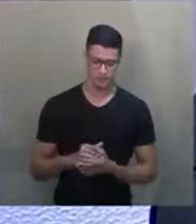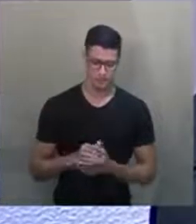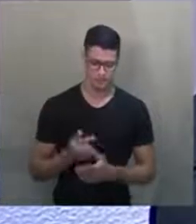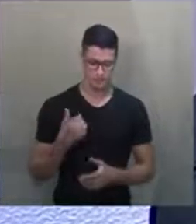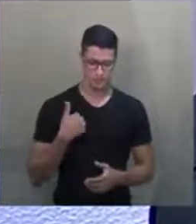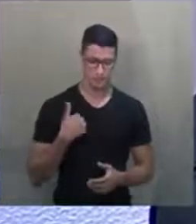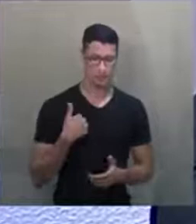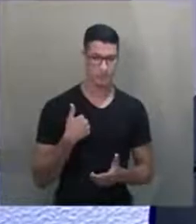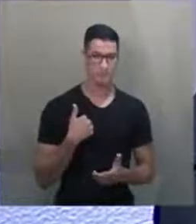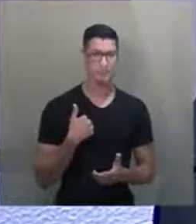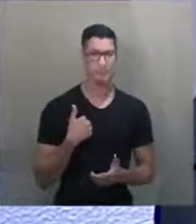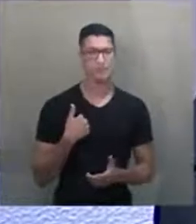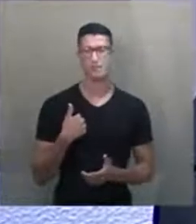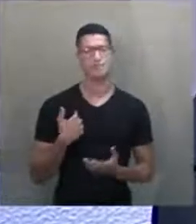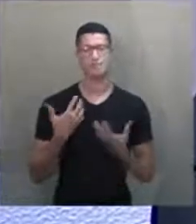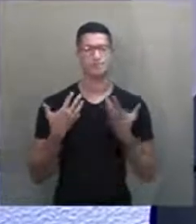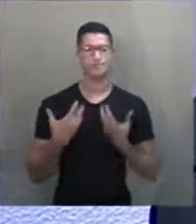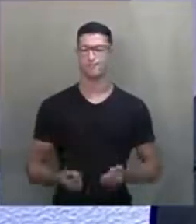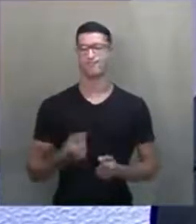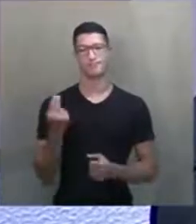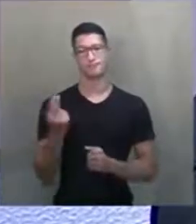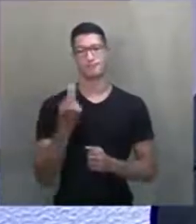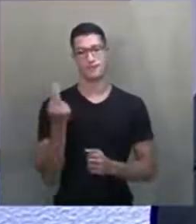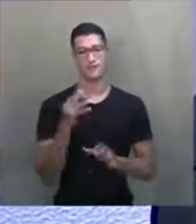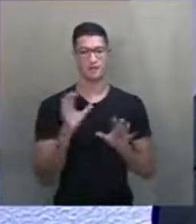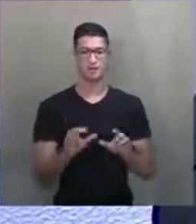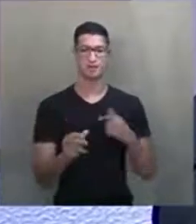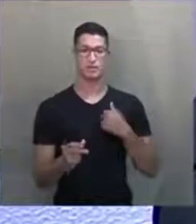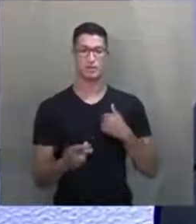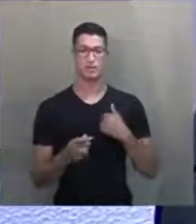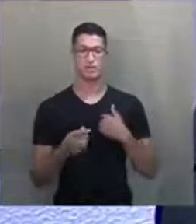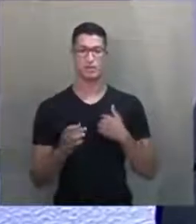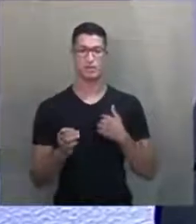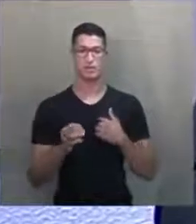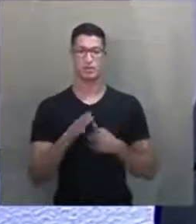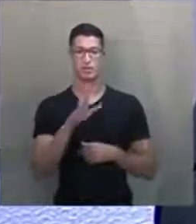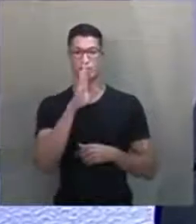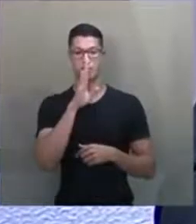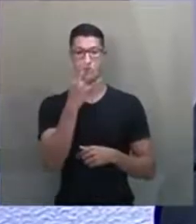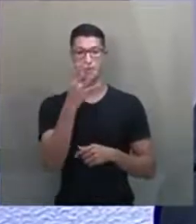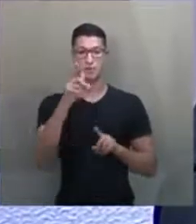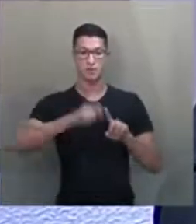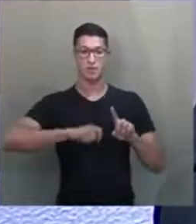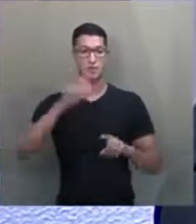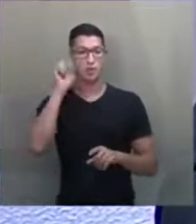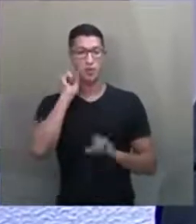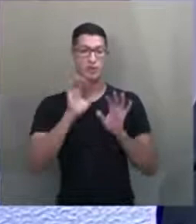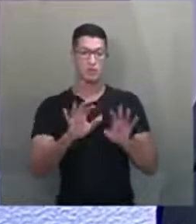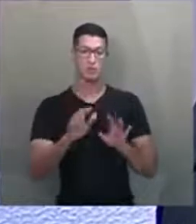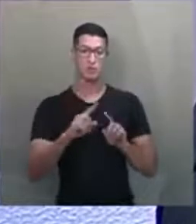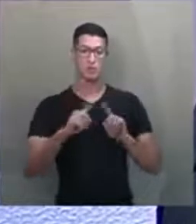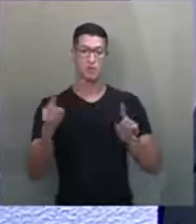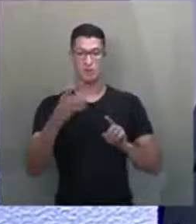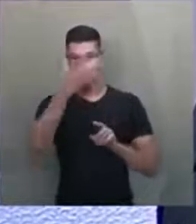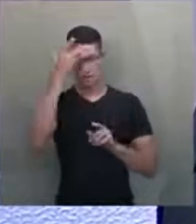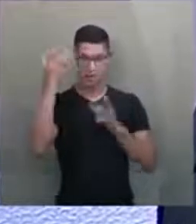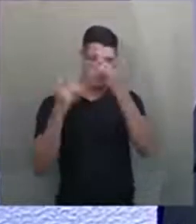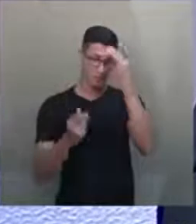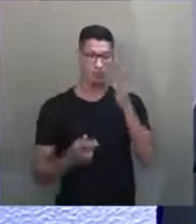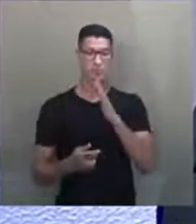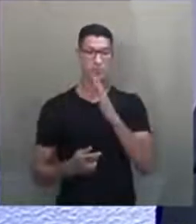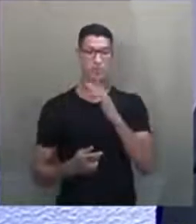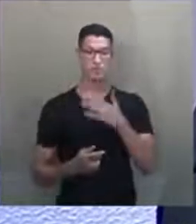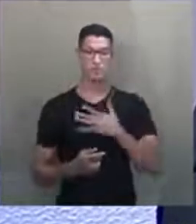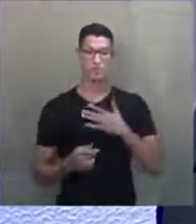Então, é inadmissível isso. Eu estou calado há quatro meses ouvindo isso. Mas as pessoas que me